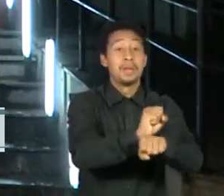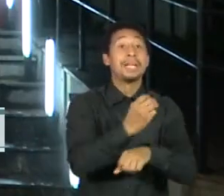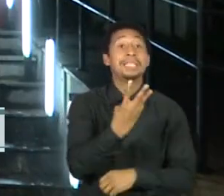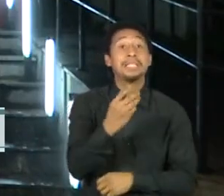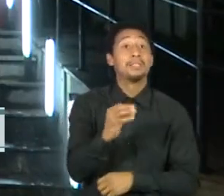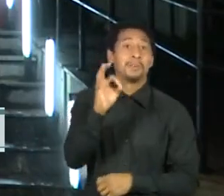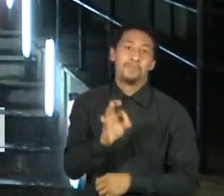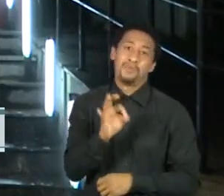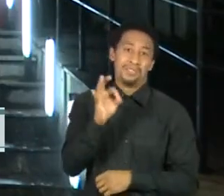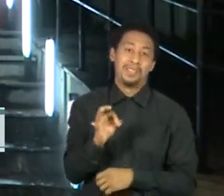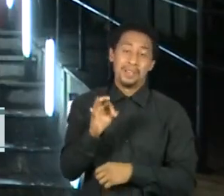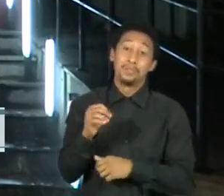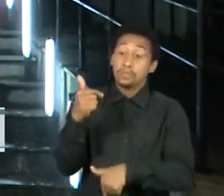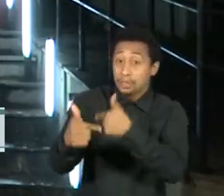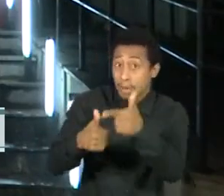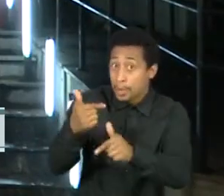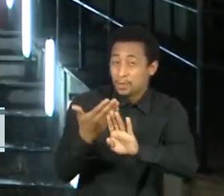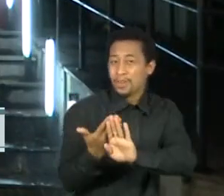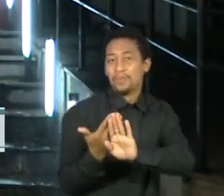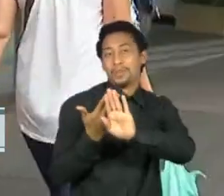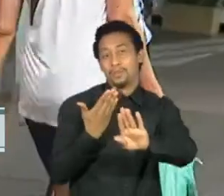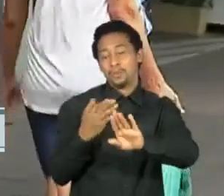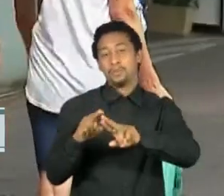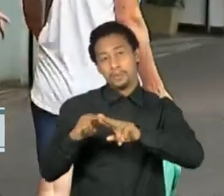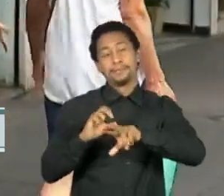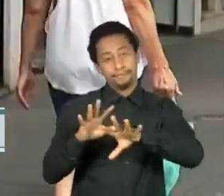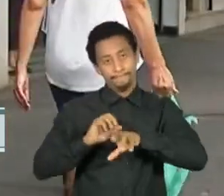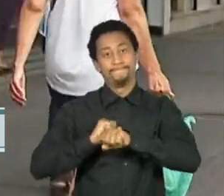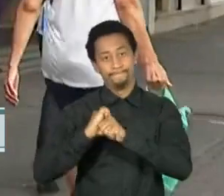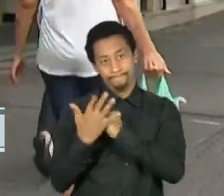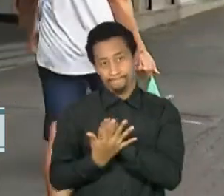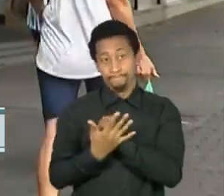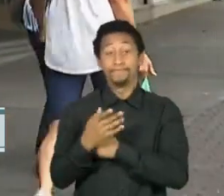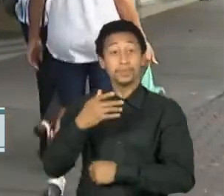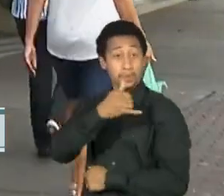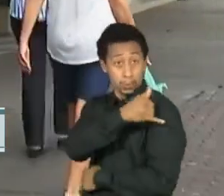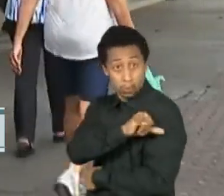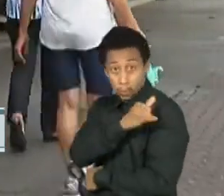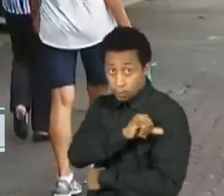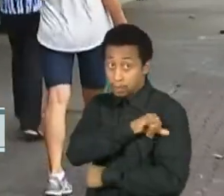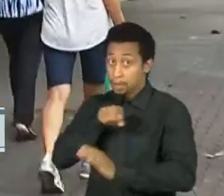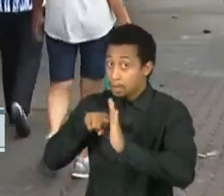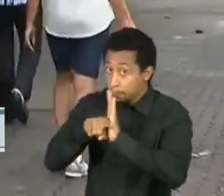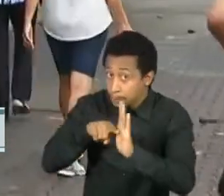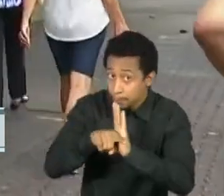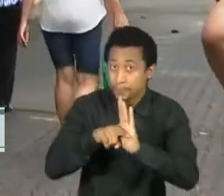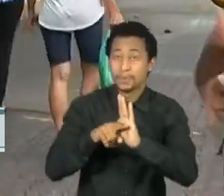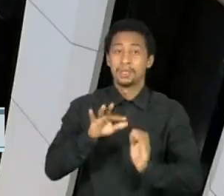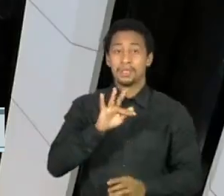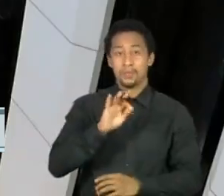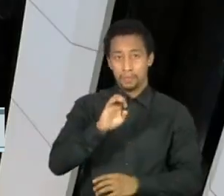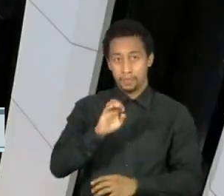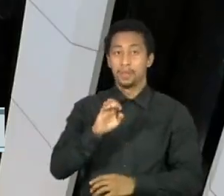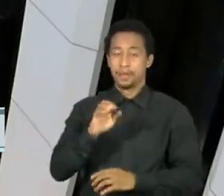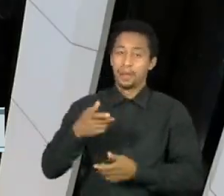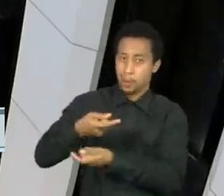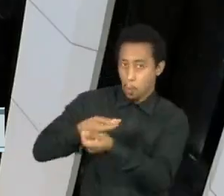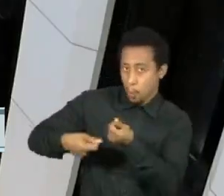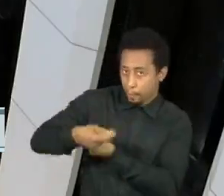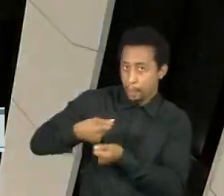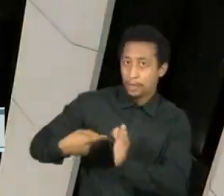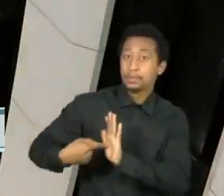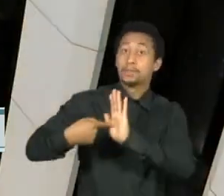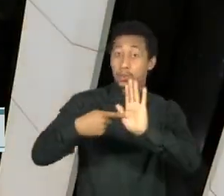trabalhadores afastados por covid-19. No Rio de Janeiro, levantamento da Fê Comércio revelou que quase 40